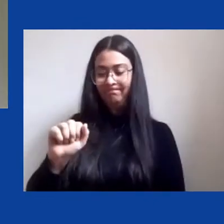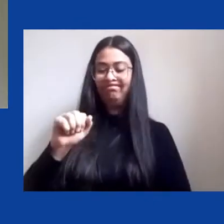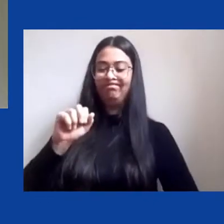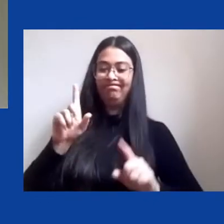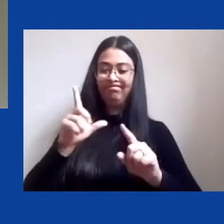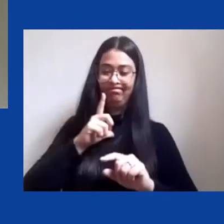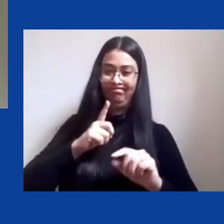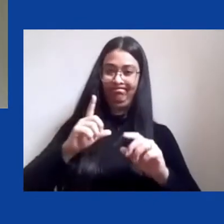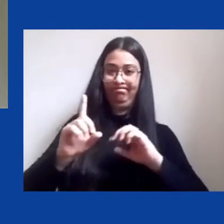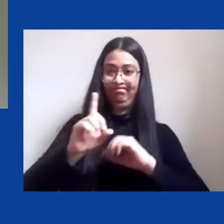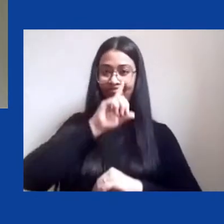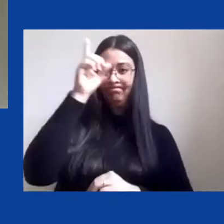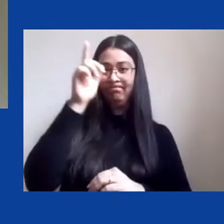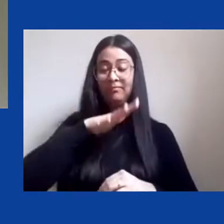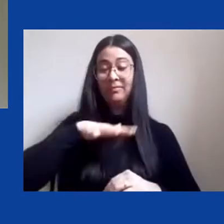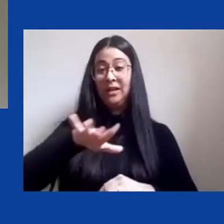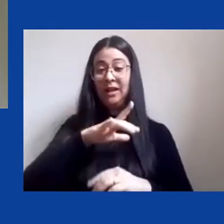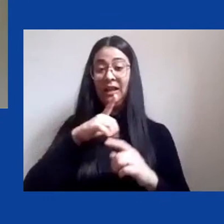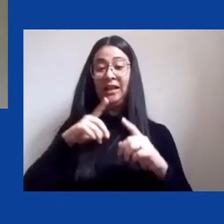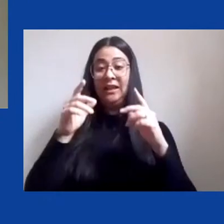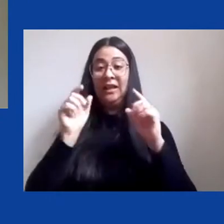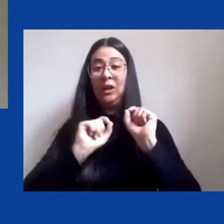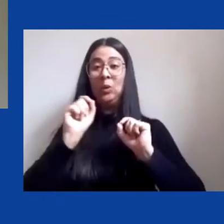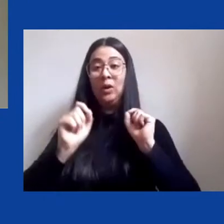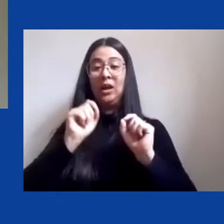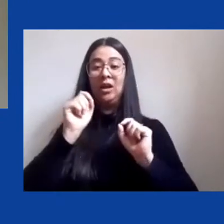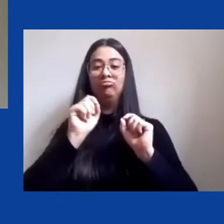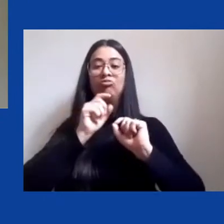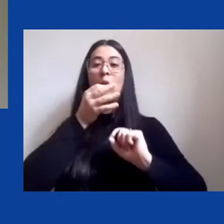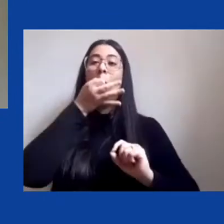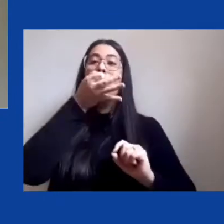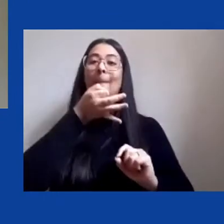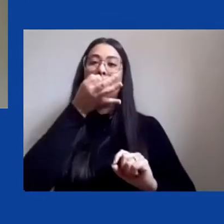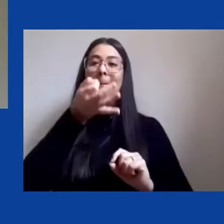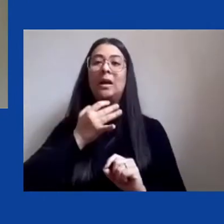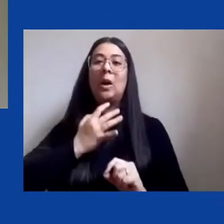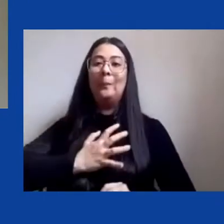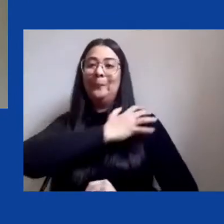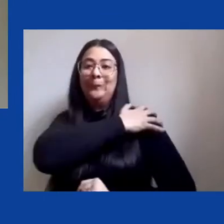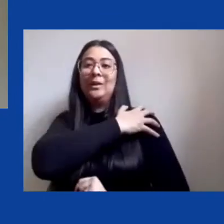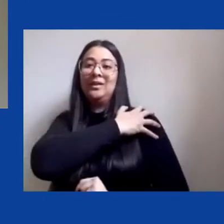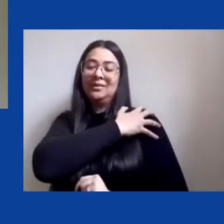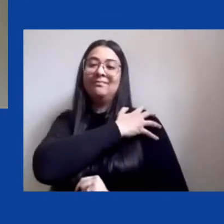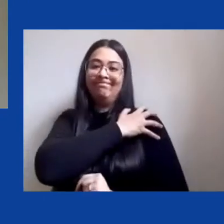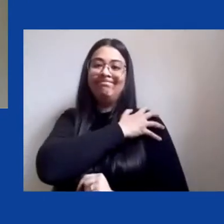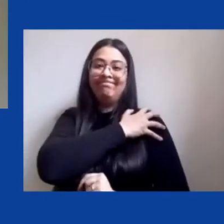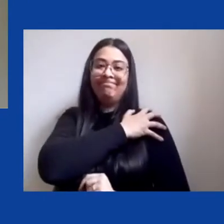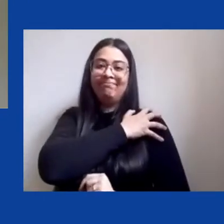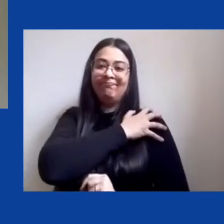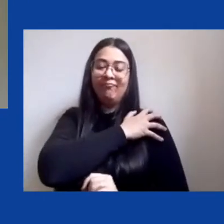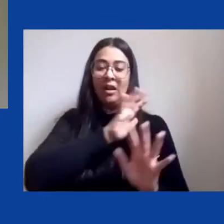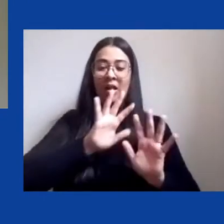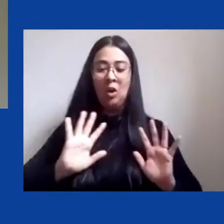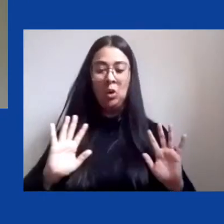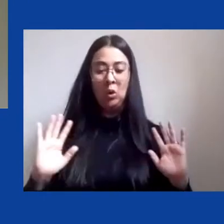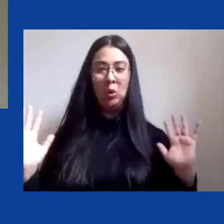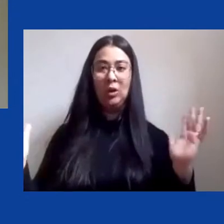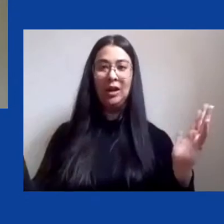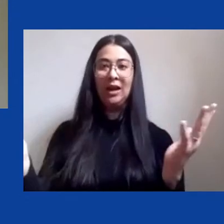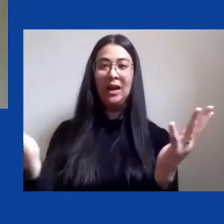militarista de soberania a noção de fronteira viva ou fronteira vivificada por atividades econômicas